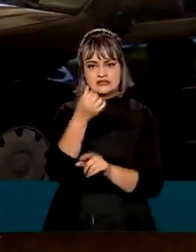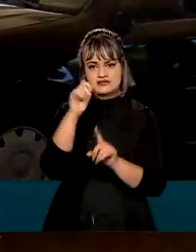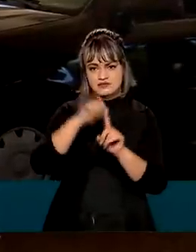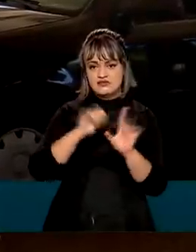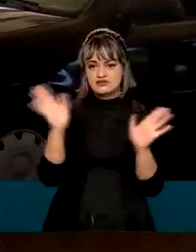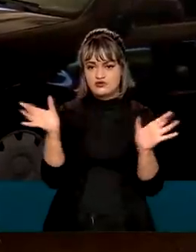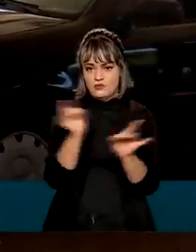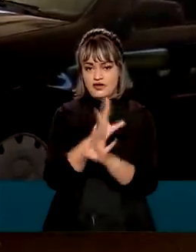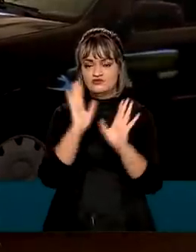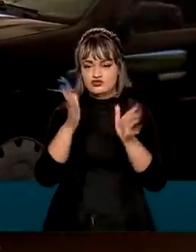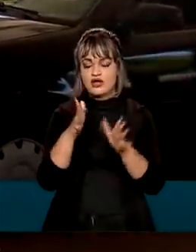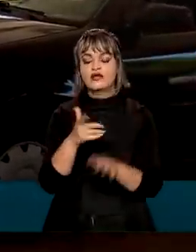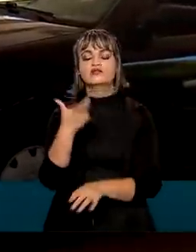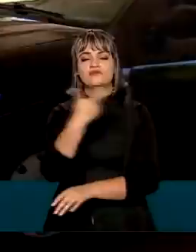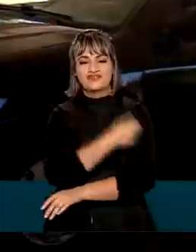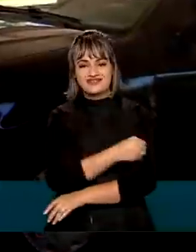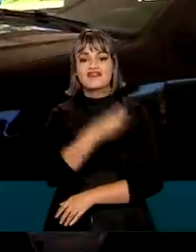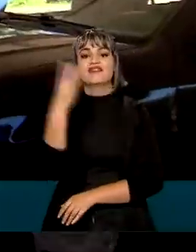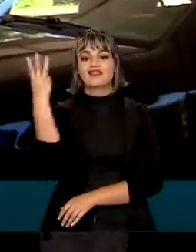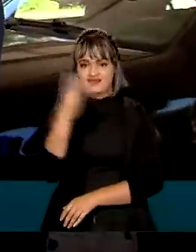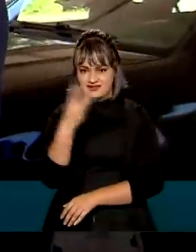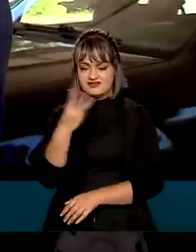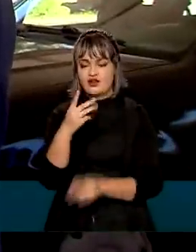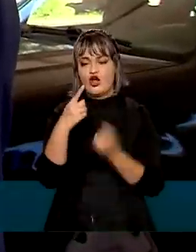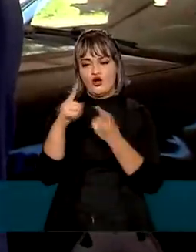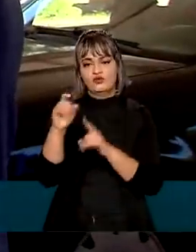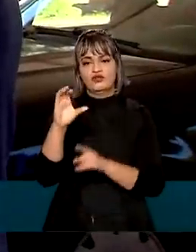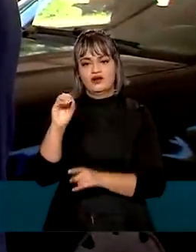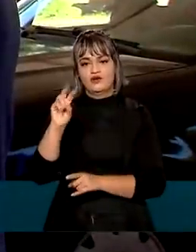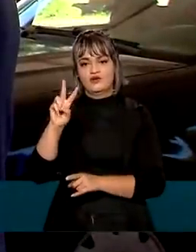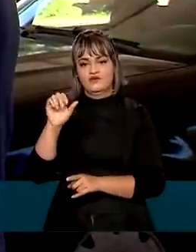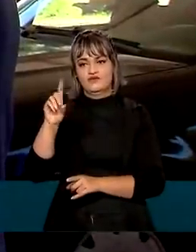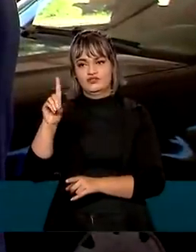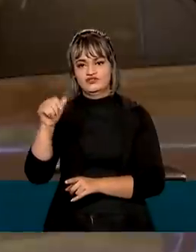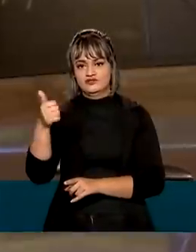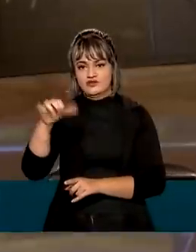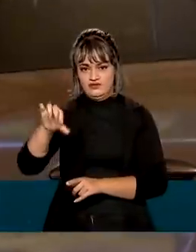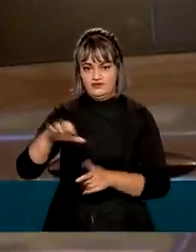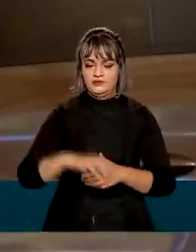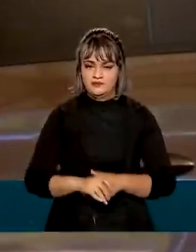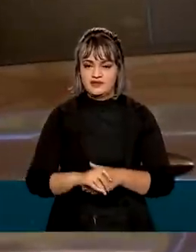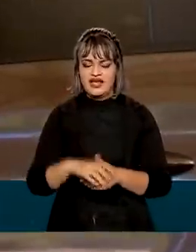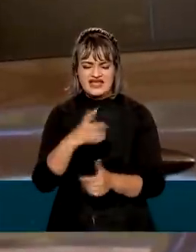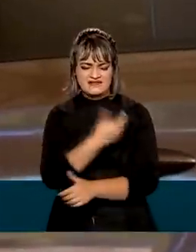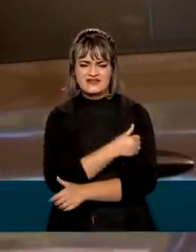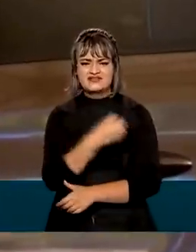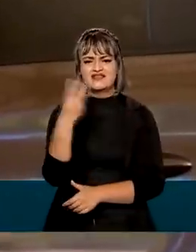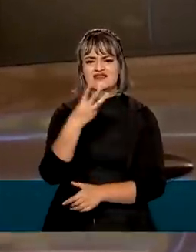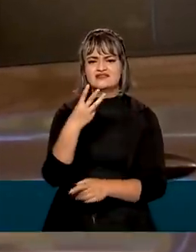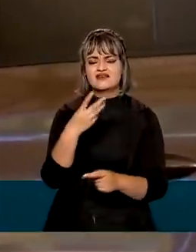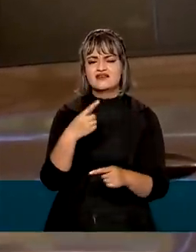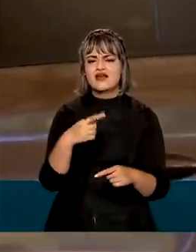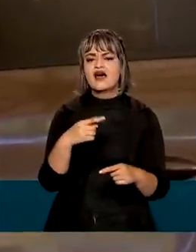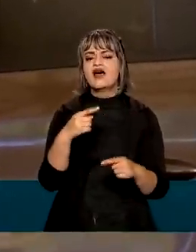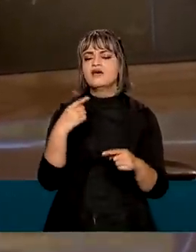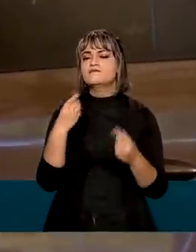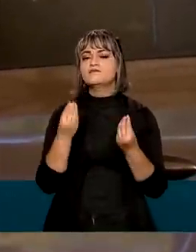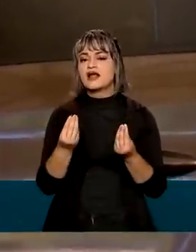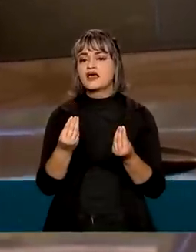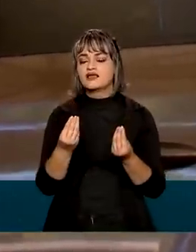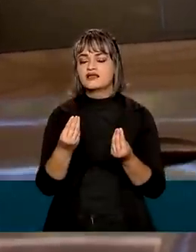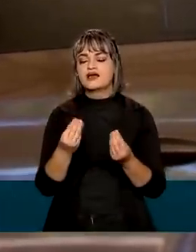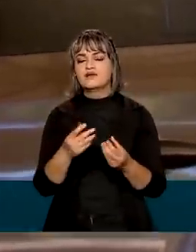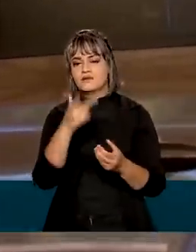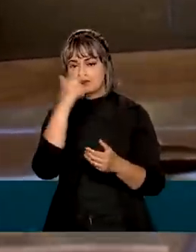tomem mais uma dose da vacina contra a Covid-19. O reforço vale para quem tomou qualquer vacina